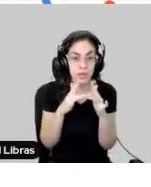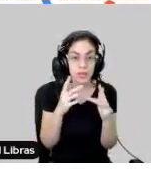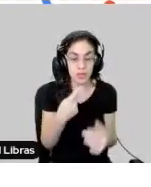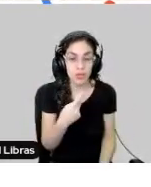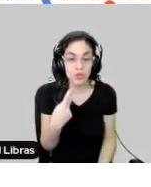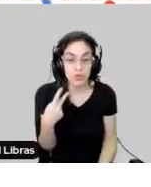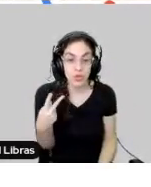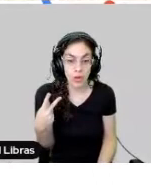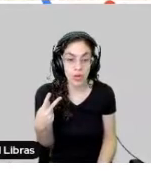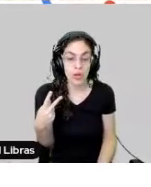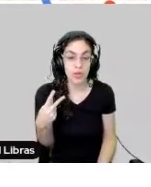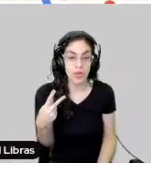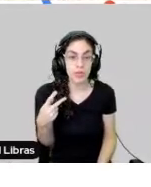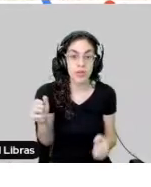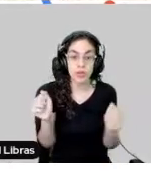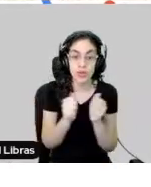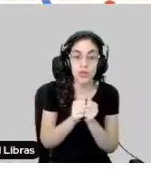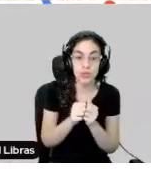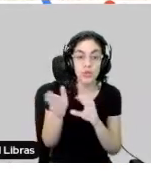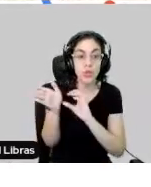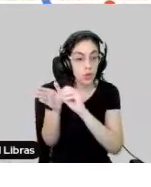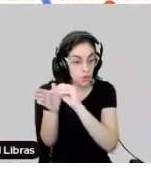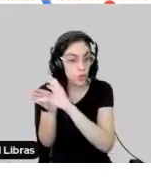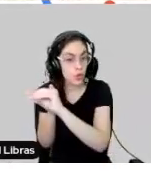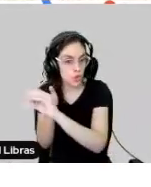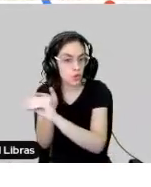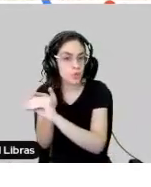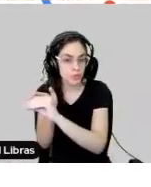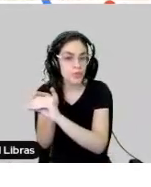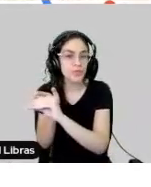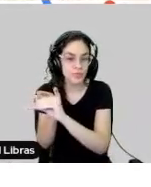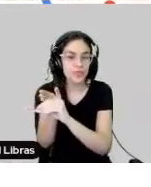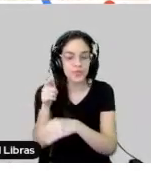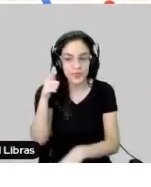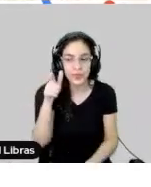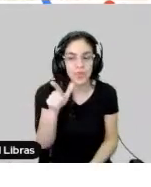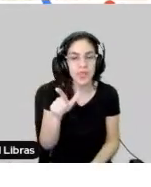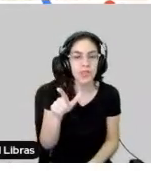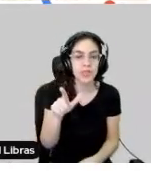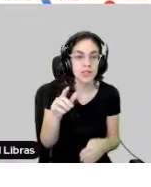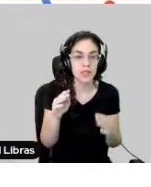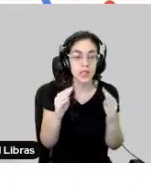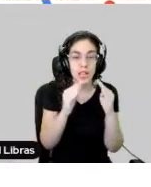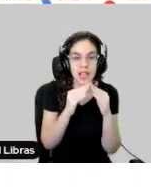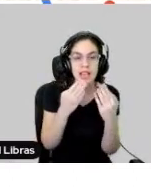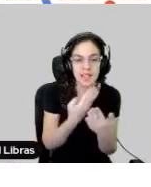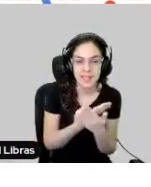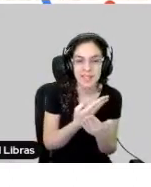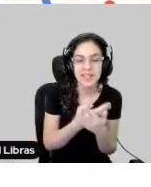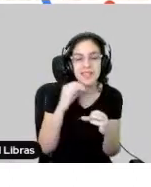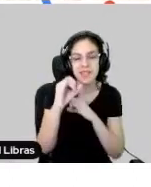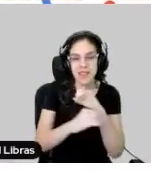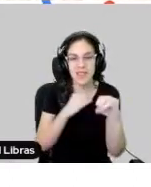proprietário aqui, com os sistemas do Google. E nisso, a gente conseguiu gerar as salas para os alunos no ambiente virtual